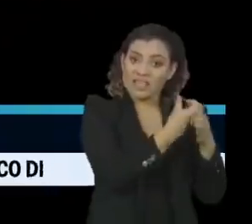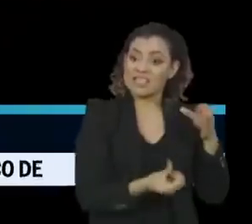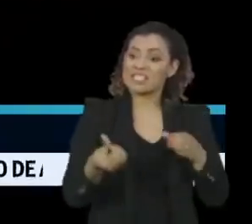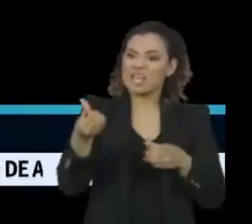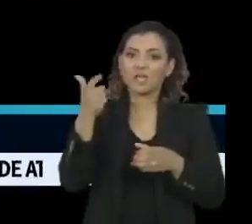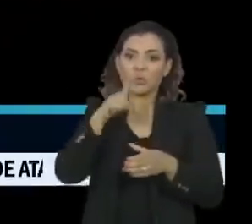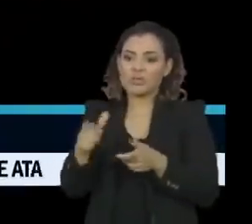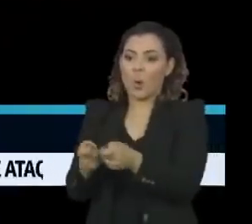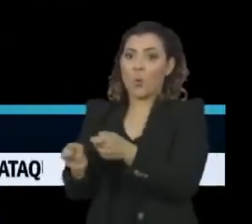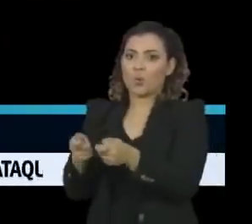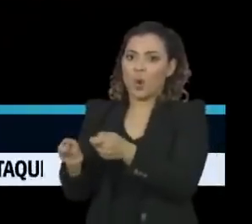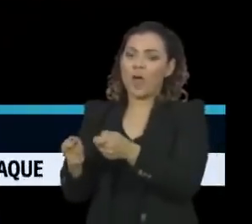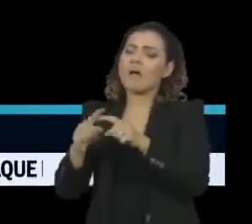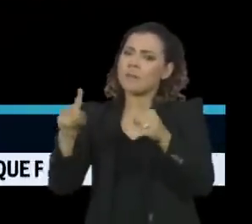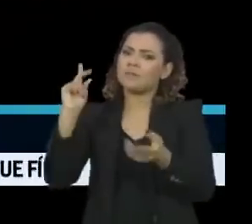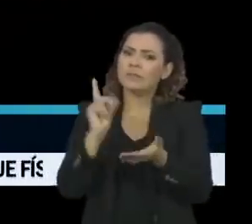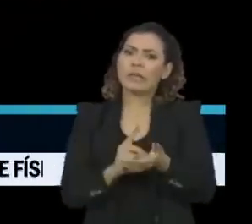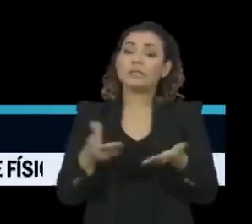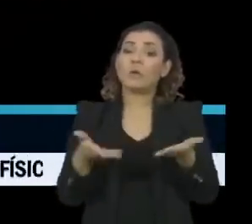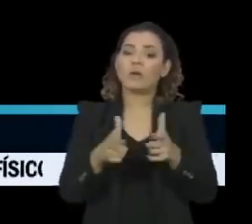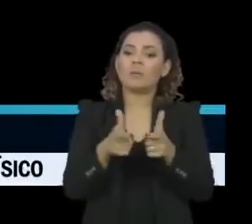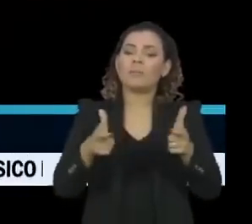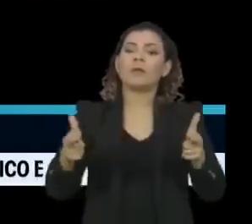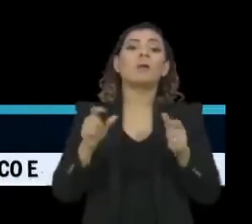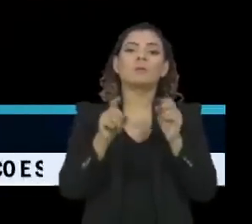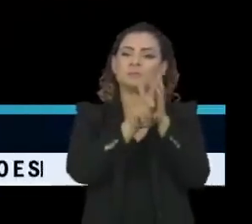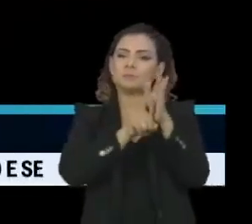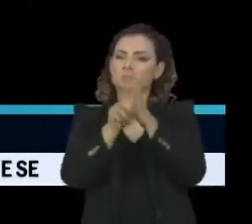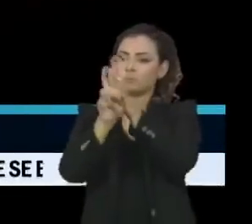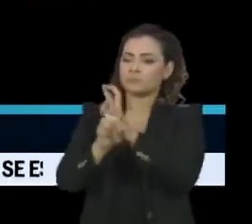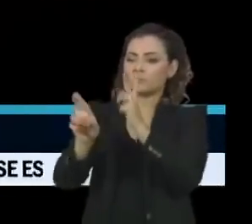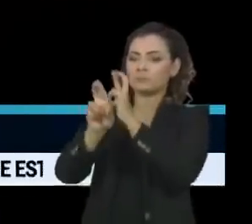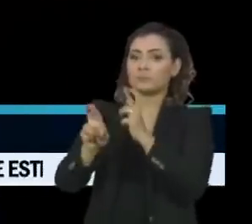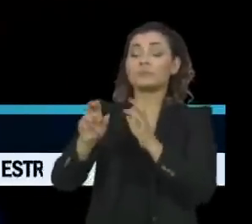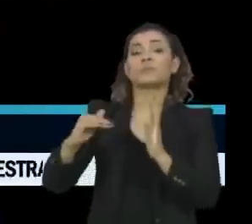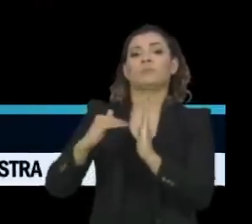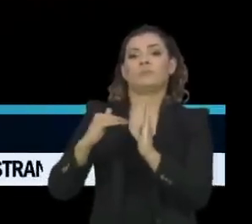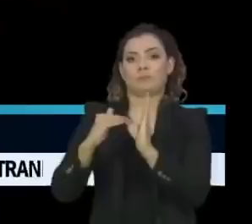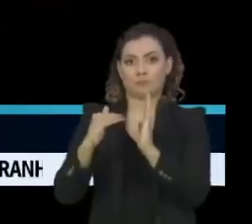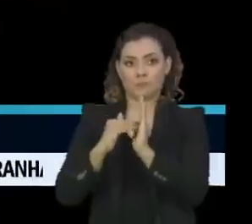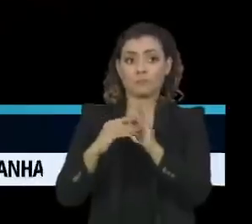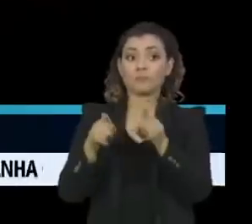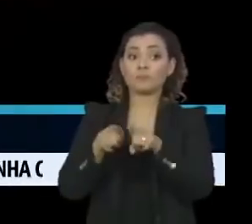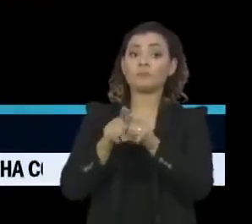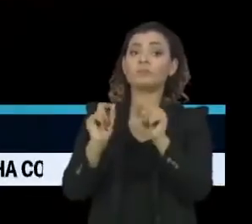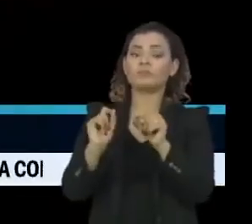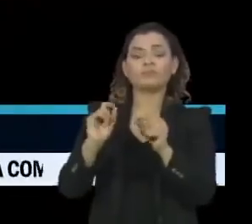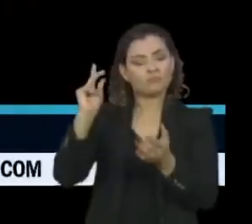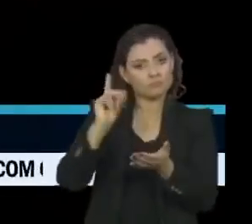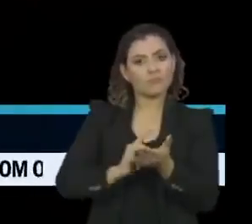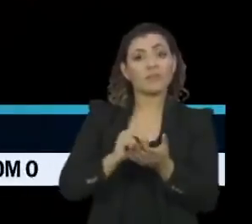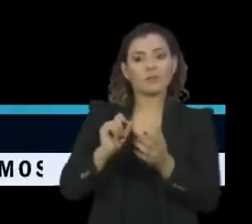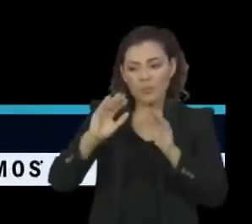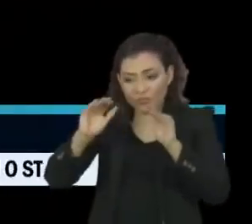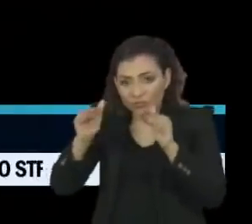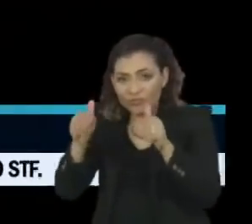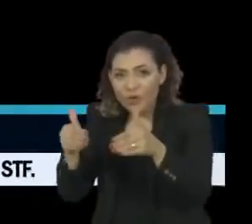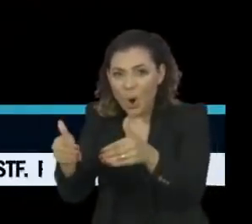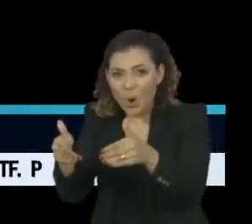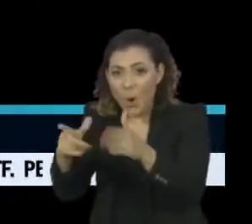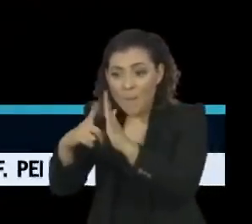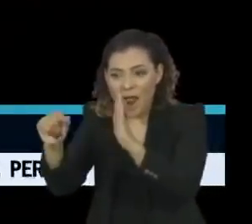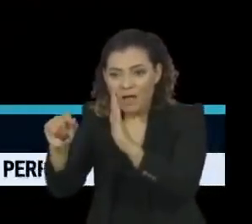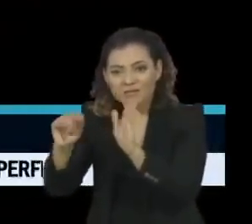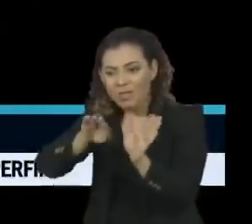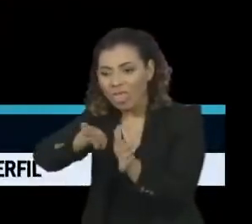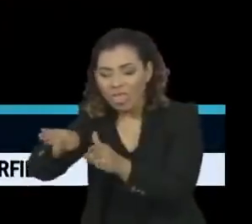terceira e principal até aqui, justamente ampliar o escopo da investigação no Senado e, com isso, tirar o foco exclusivo do